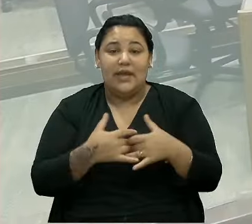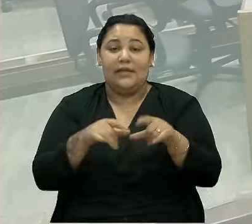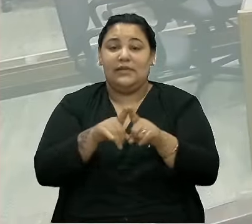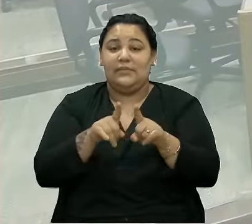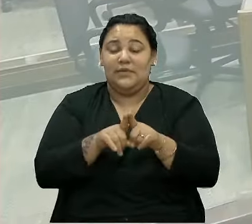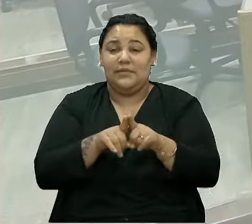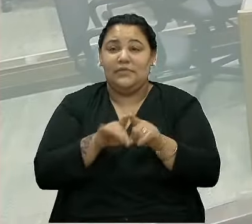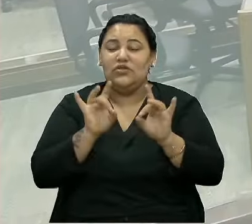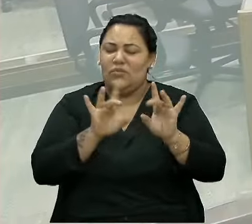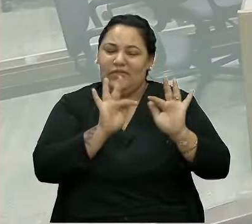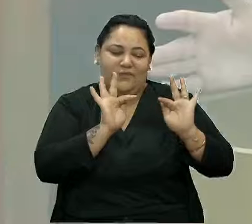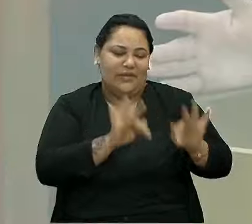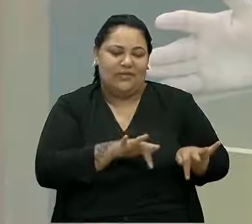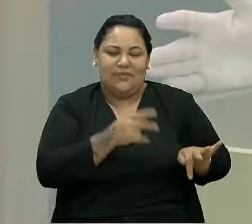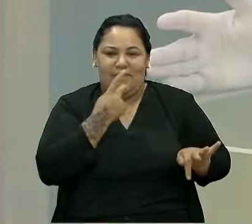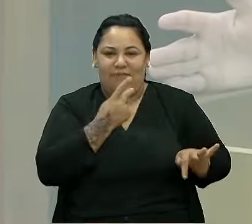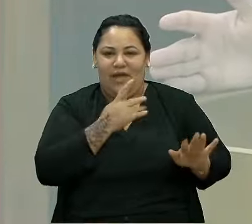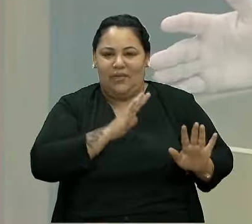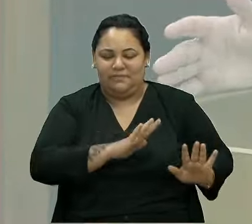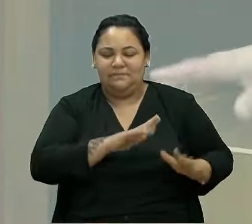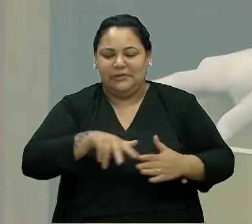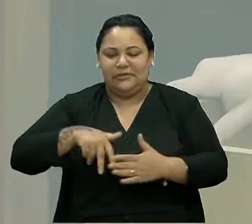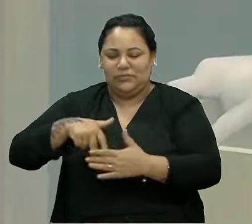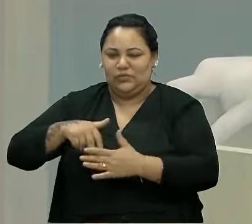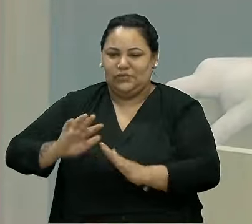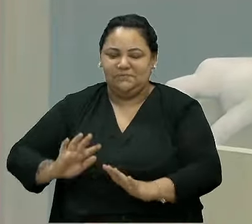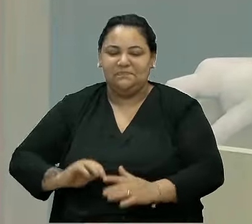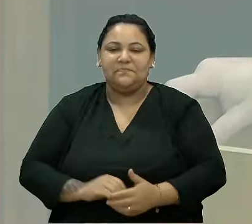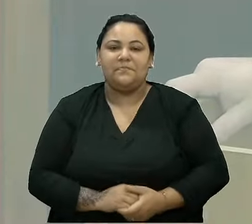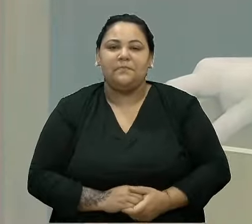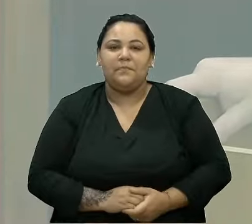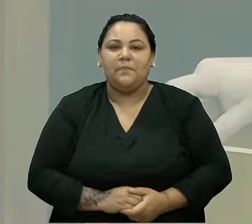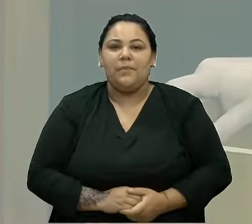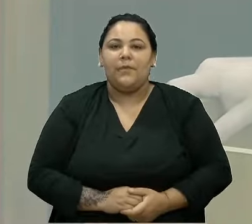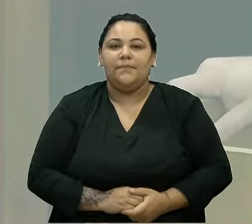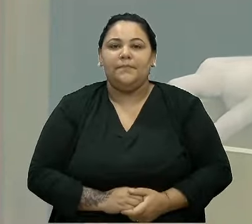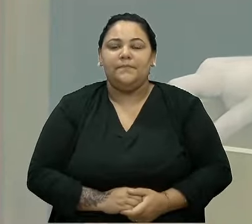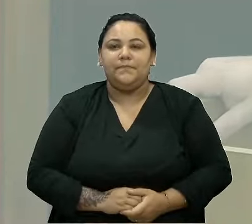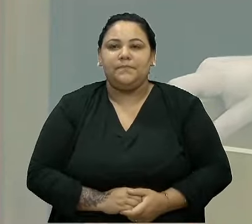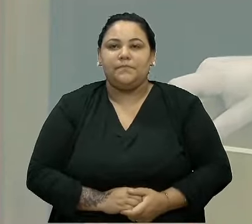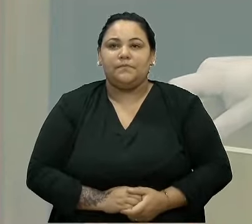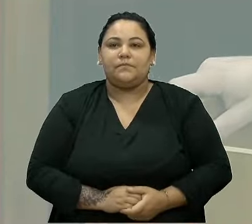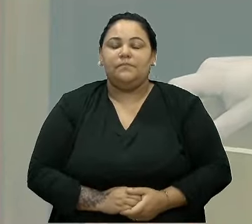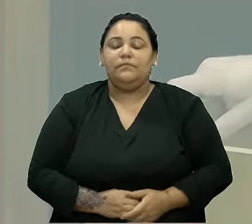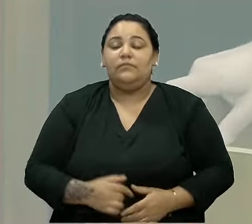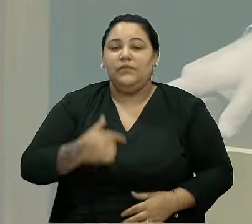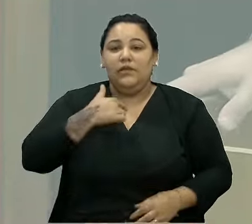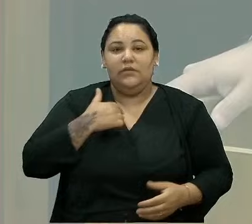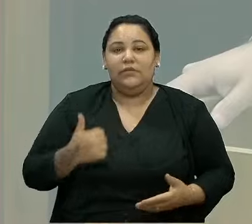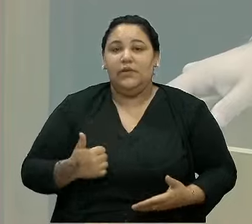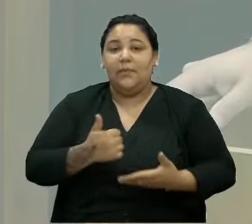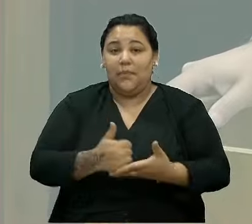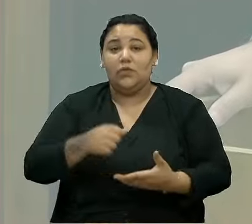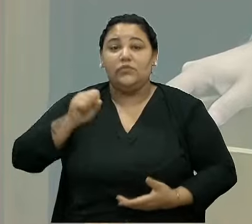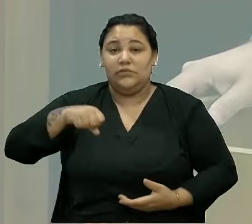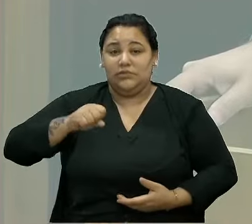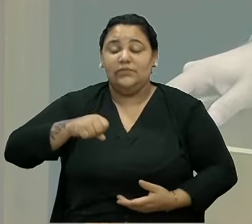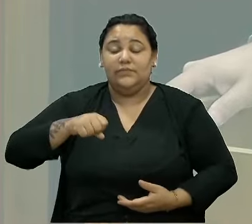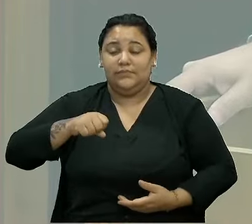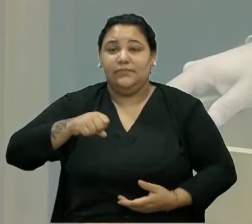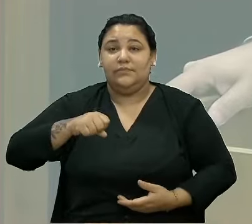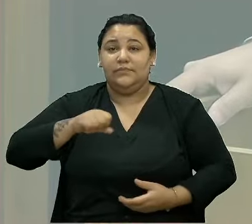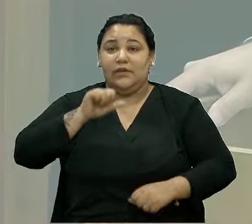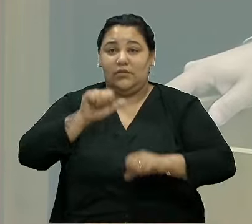fechar a minha manifestação nesse momento? Eu sou favorável, sim, a essa